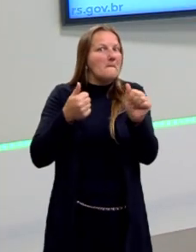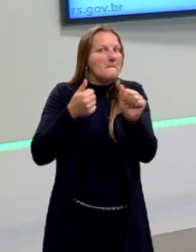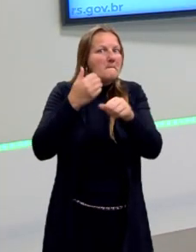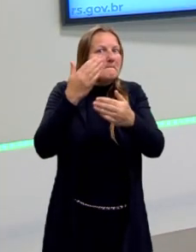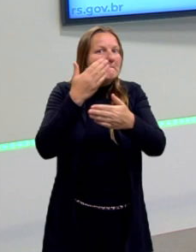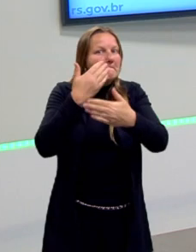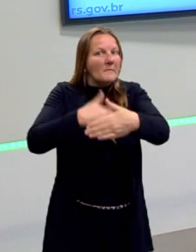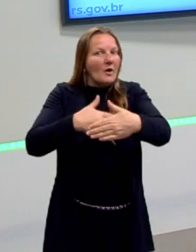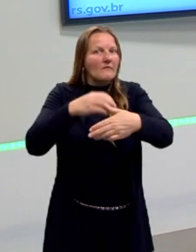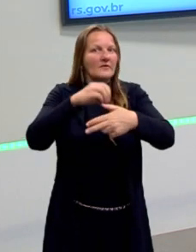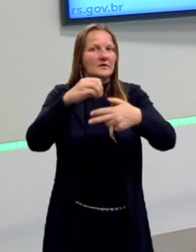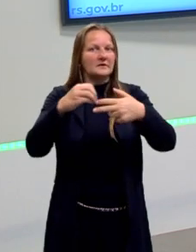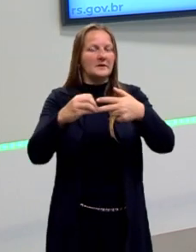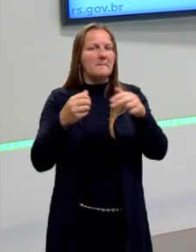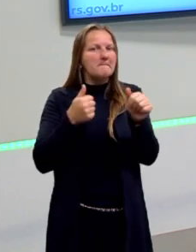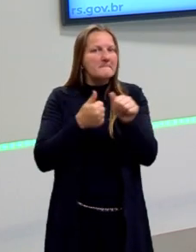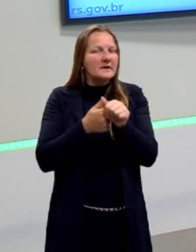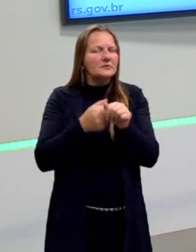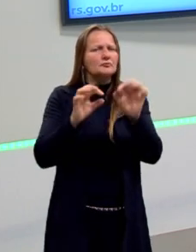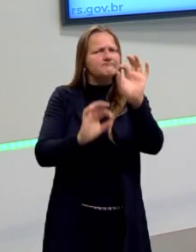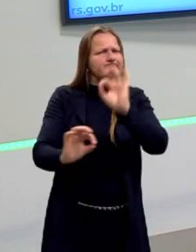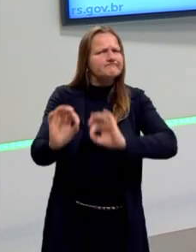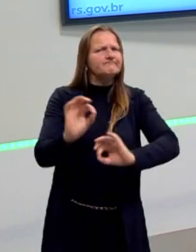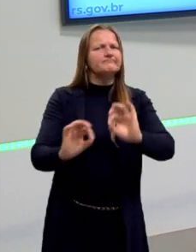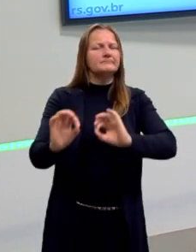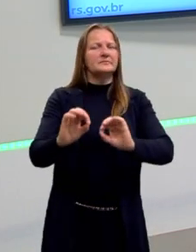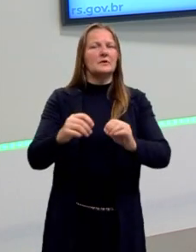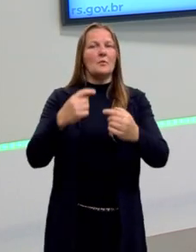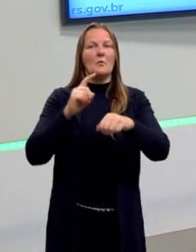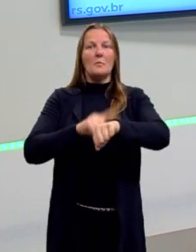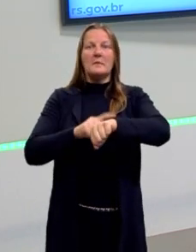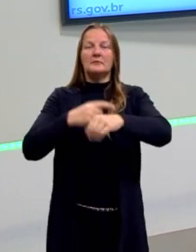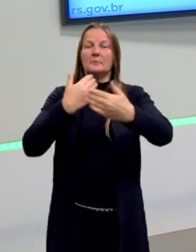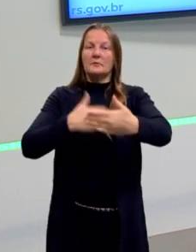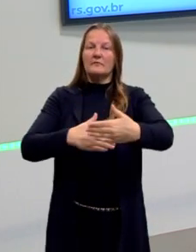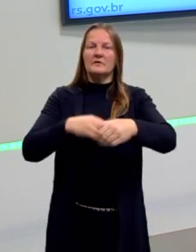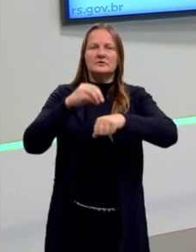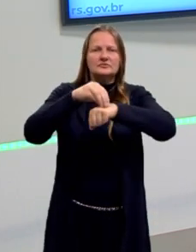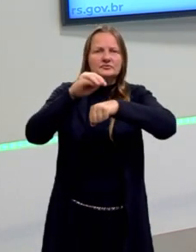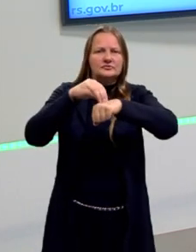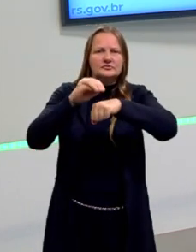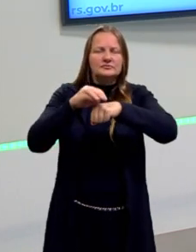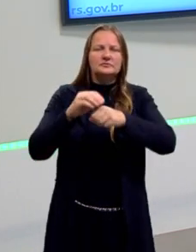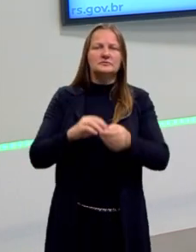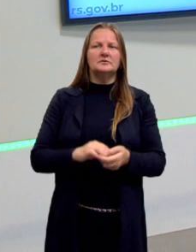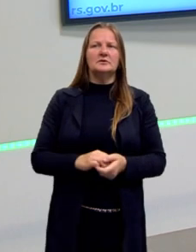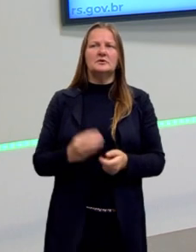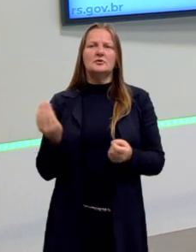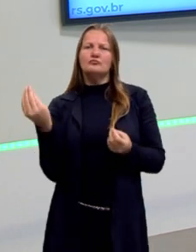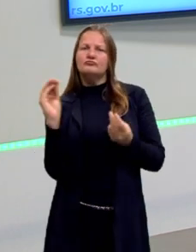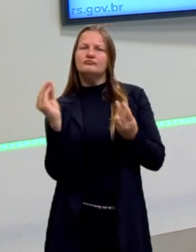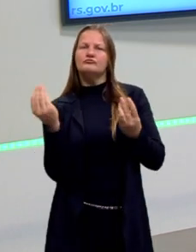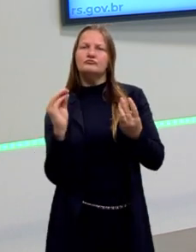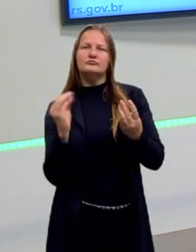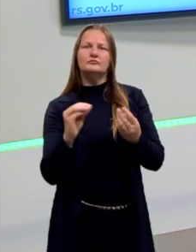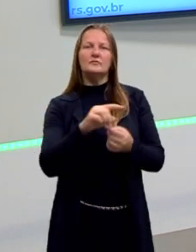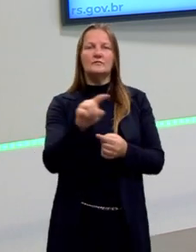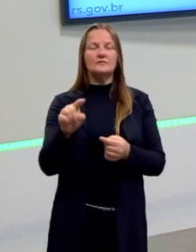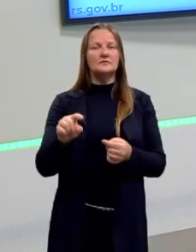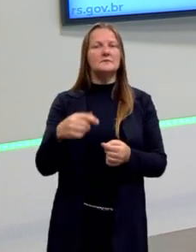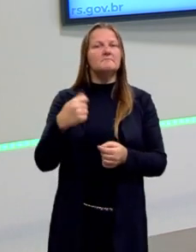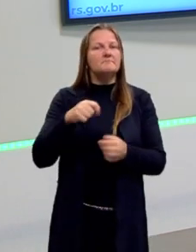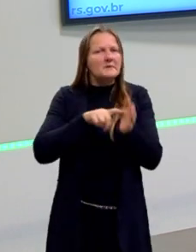aproximando, é importante nós nos prepararmos para a prova. Então, algumas dicas que eu vou trazendo para você e você vai